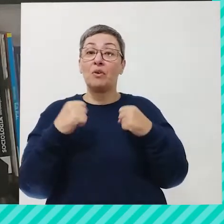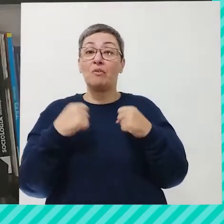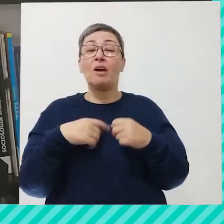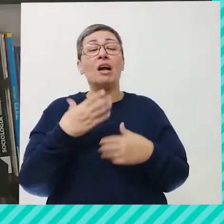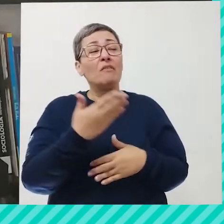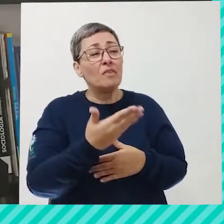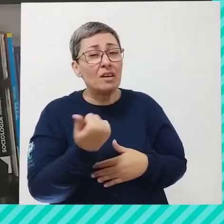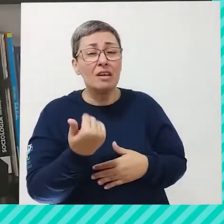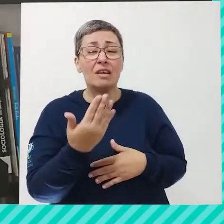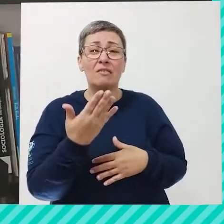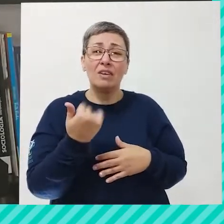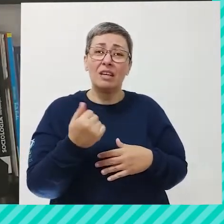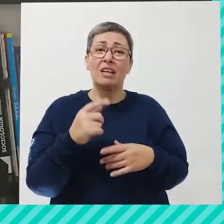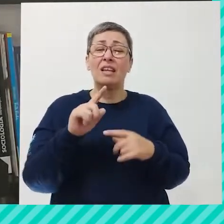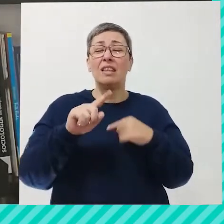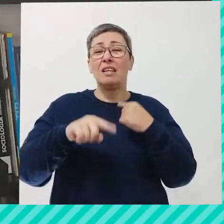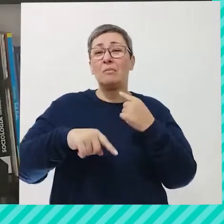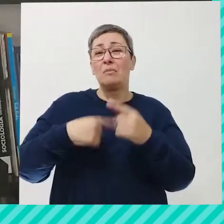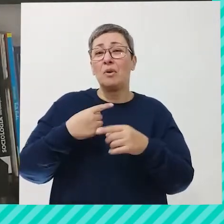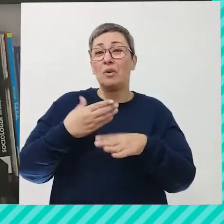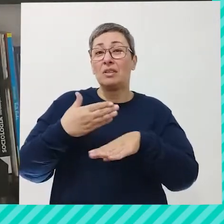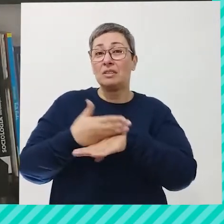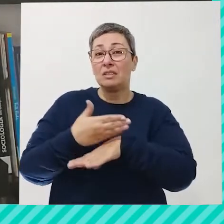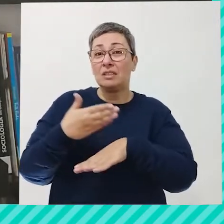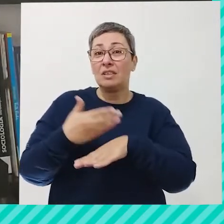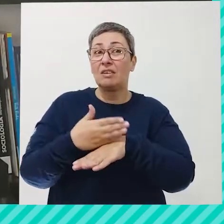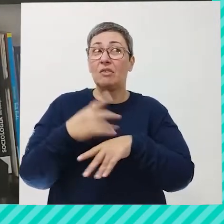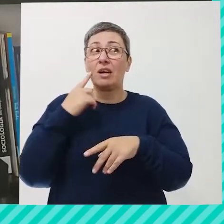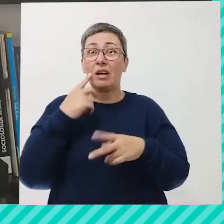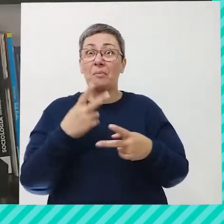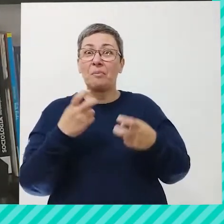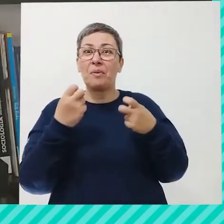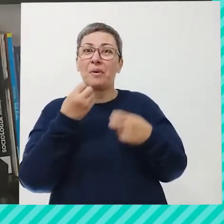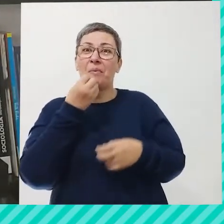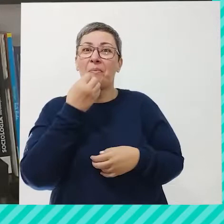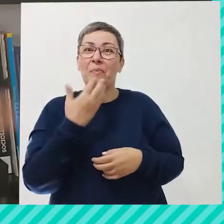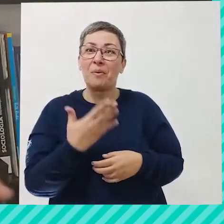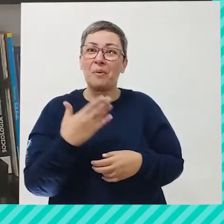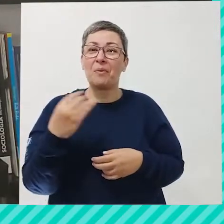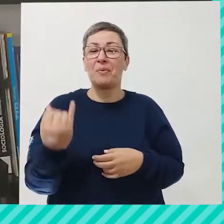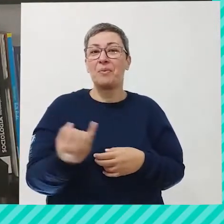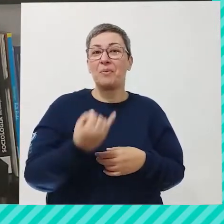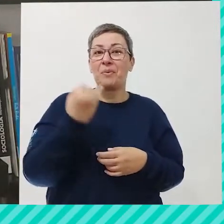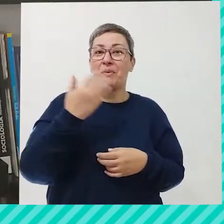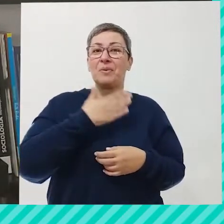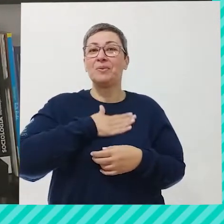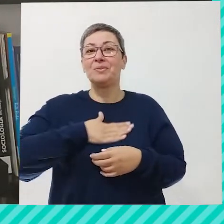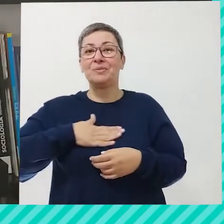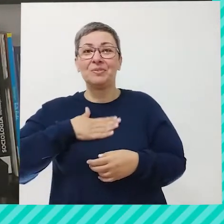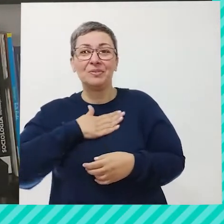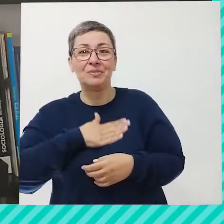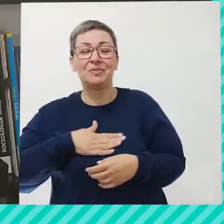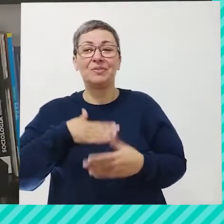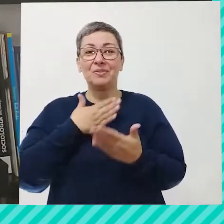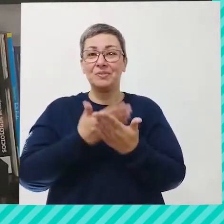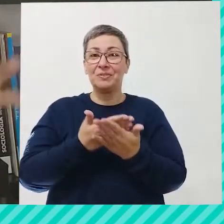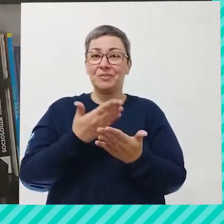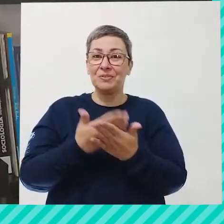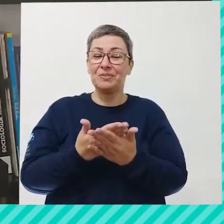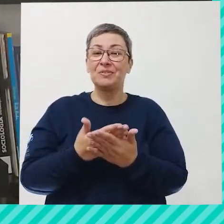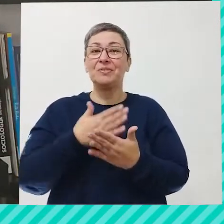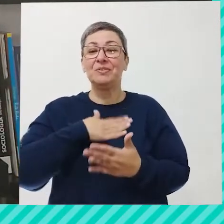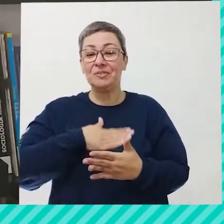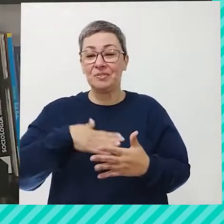insistem um pouquinho e depois que a pessoa participa, ela percebe como é bom, como é importante, como é prazeroso essa aula e como é